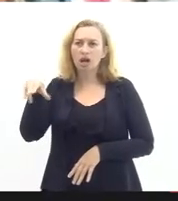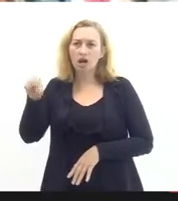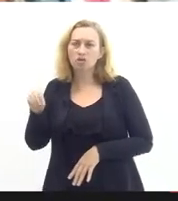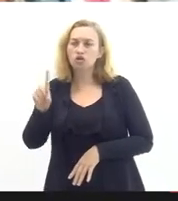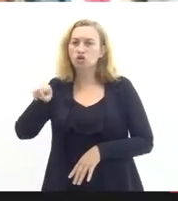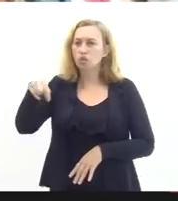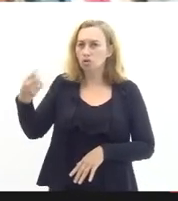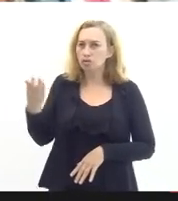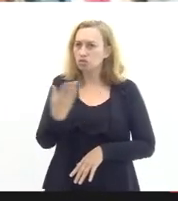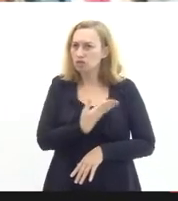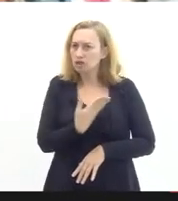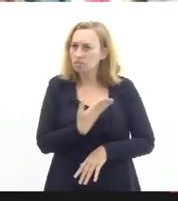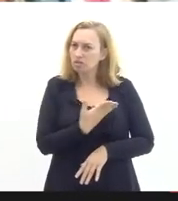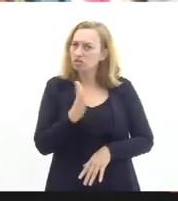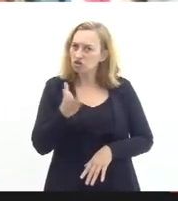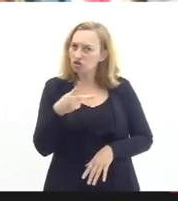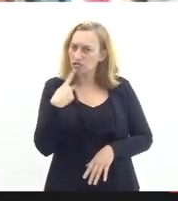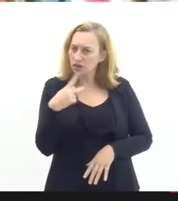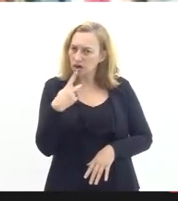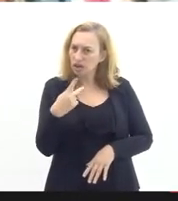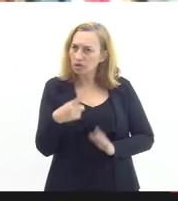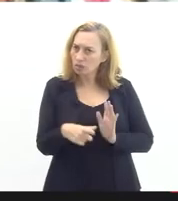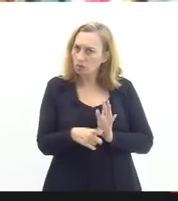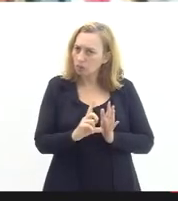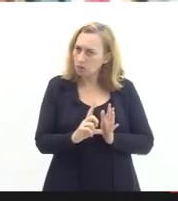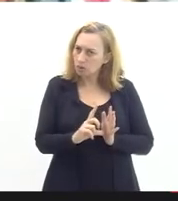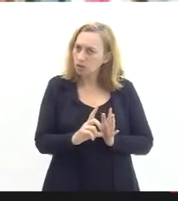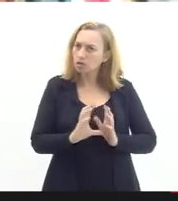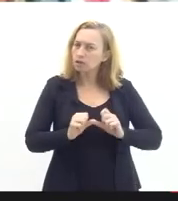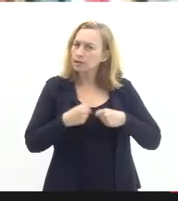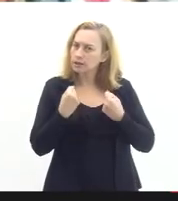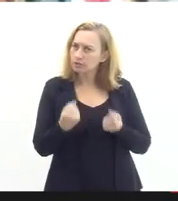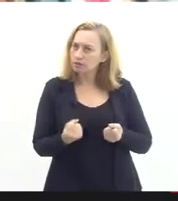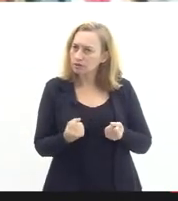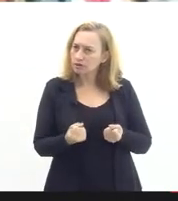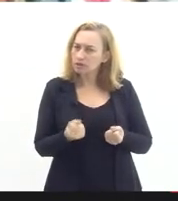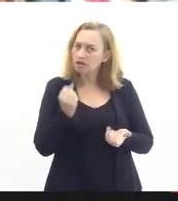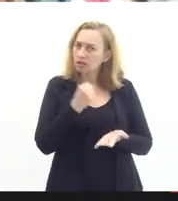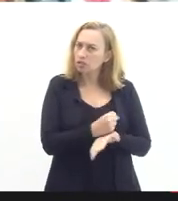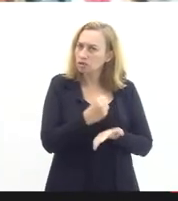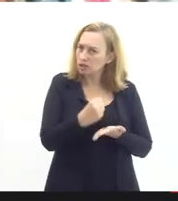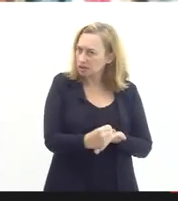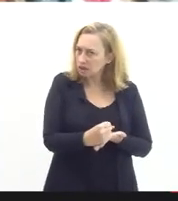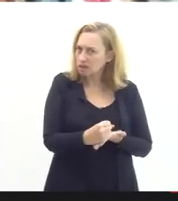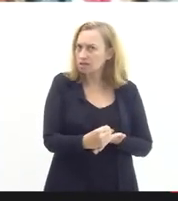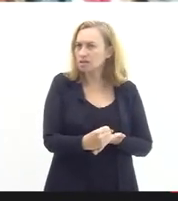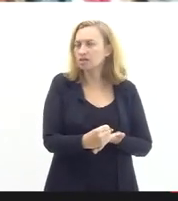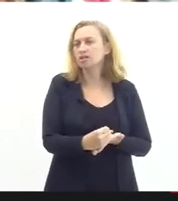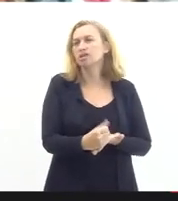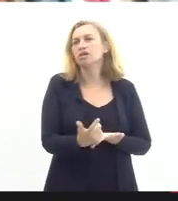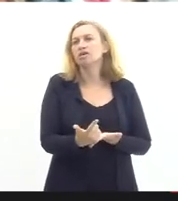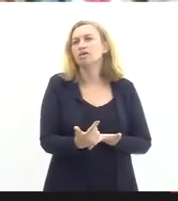que se manifestaram em defesa da contratação dos